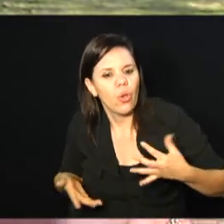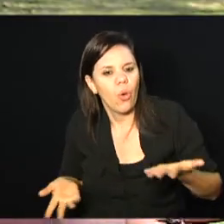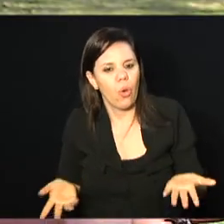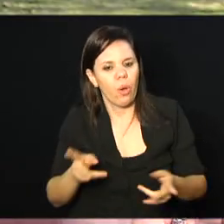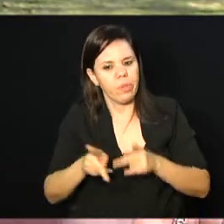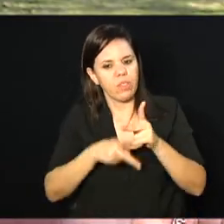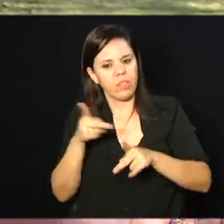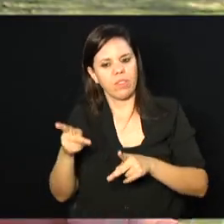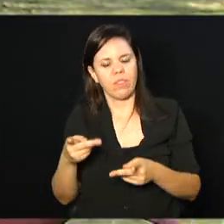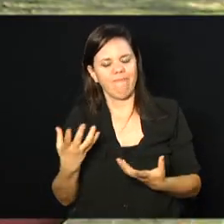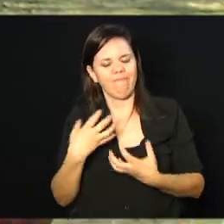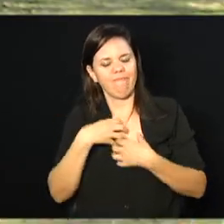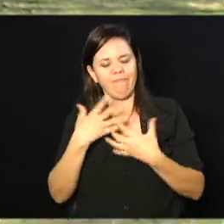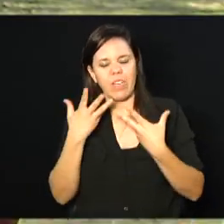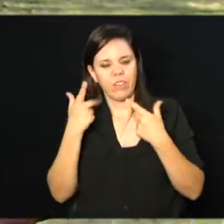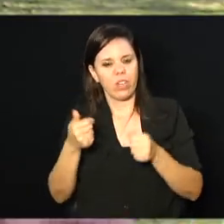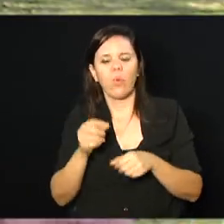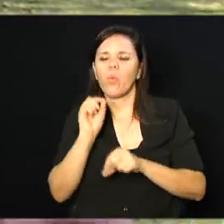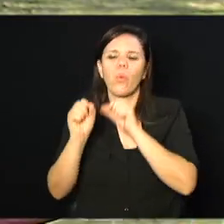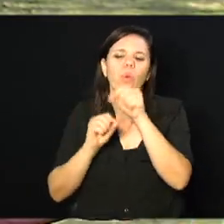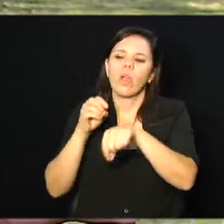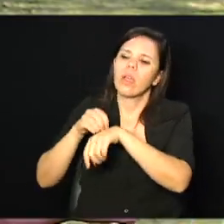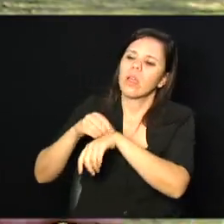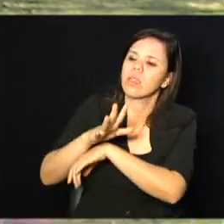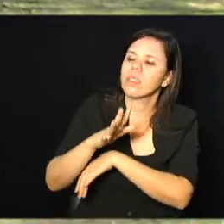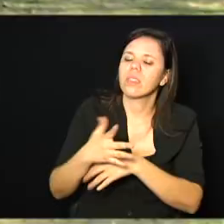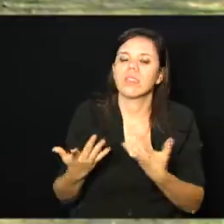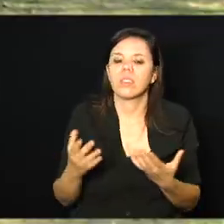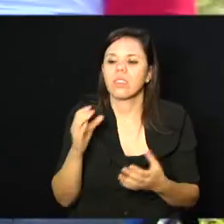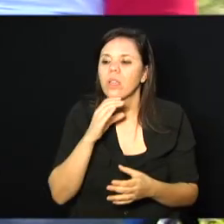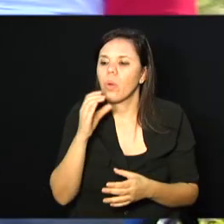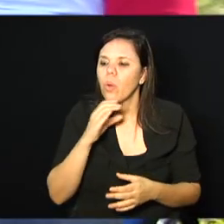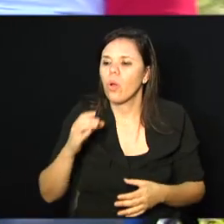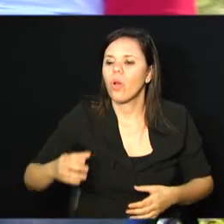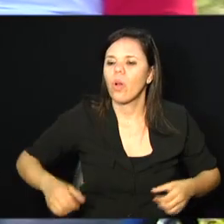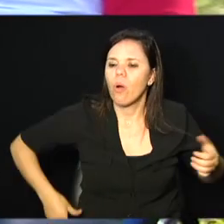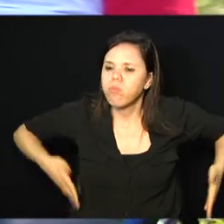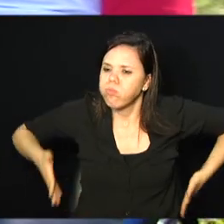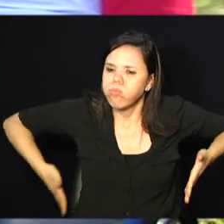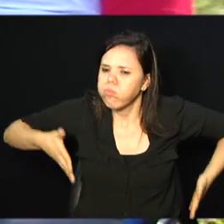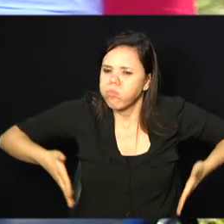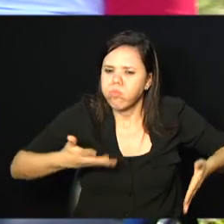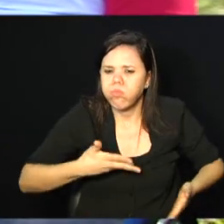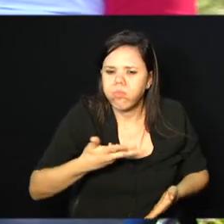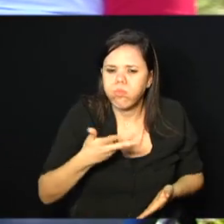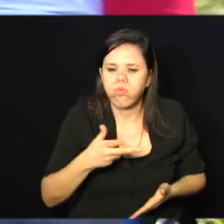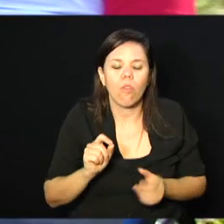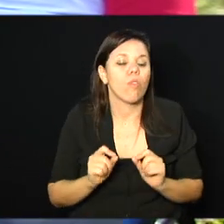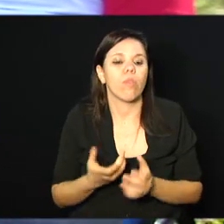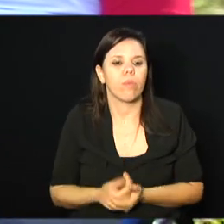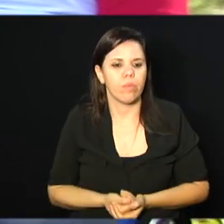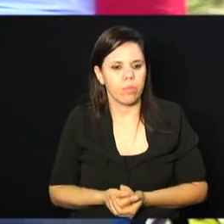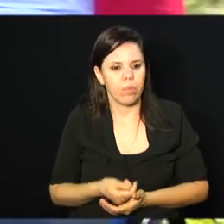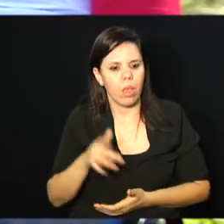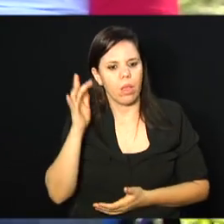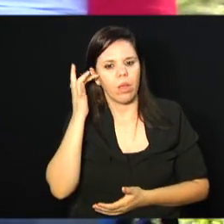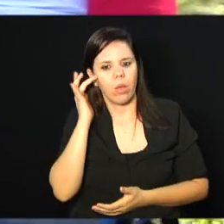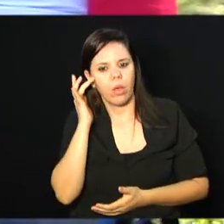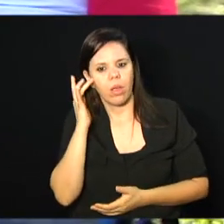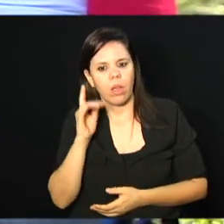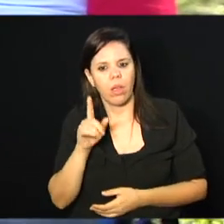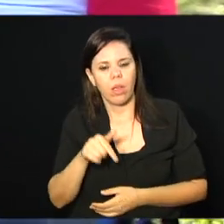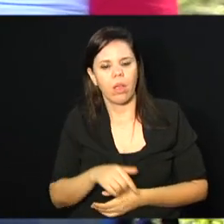mensagem que vocês passam quando vocês estão nas corridas? Bom, eu acho que a... Acho que a grande...